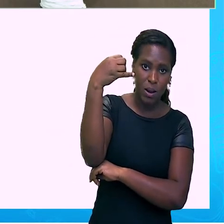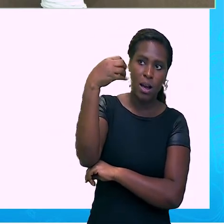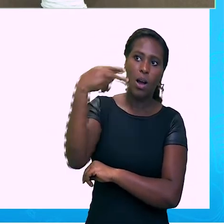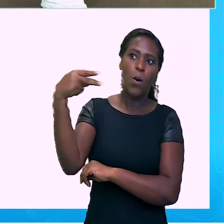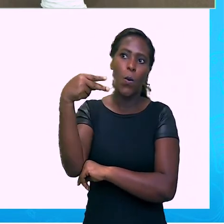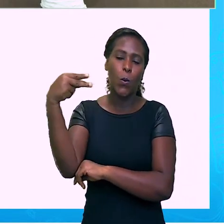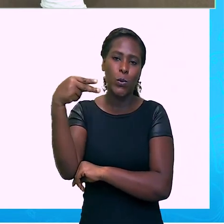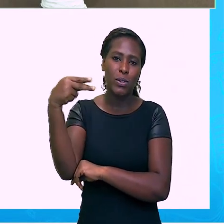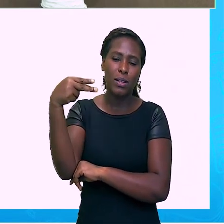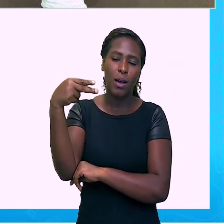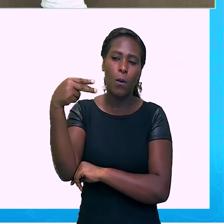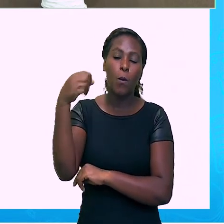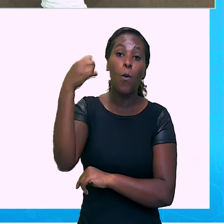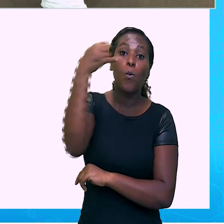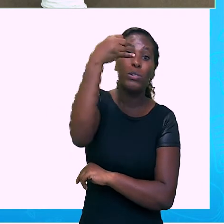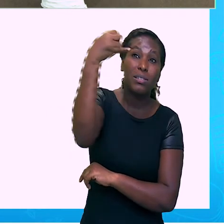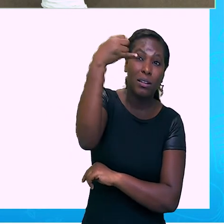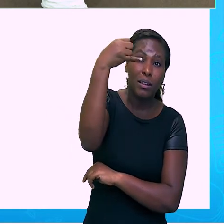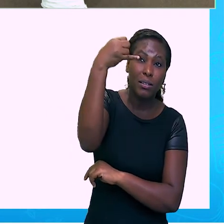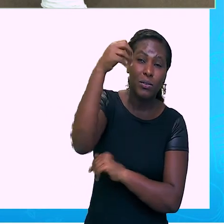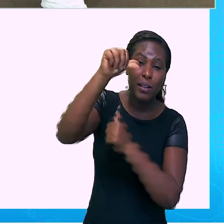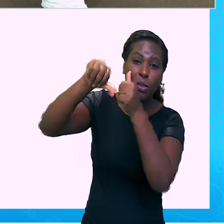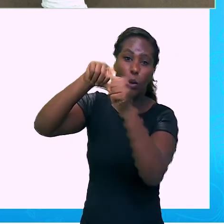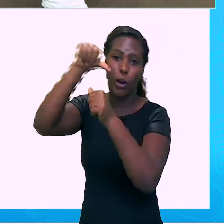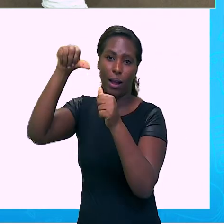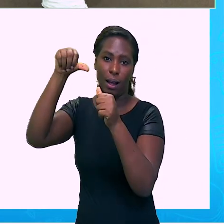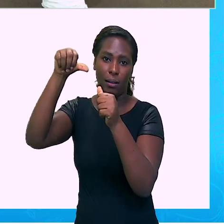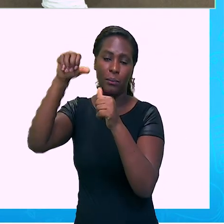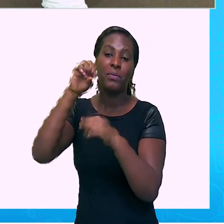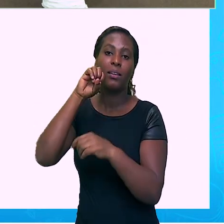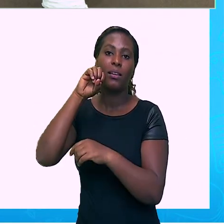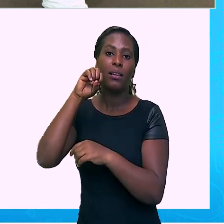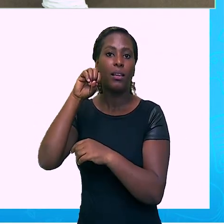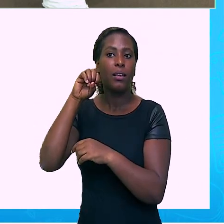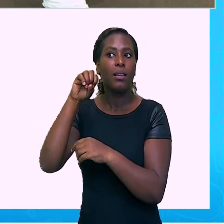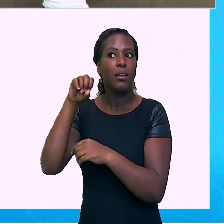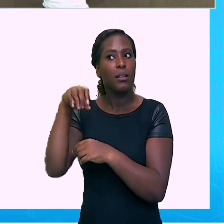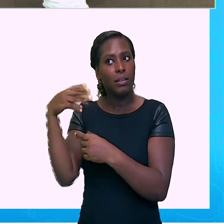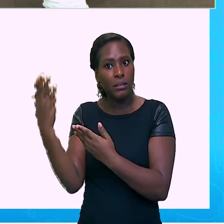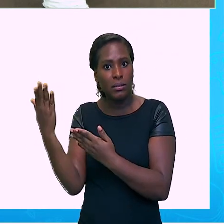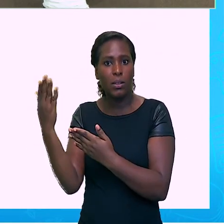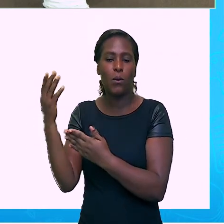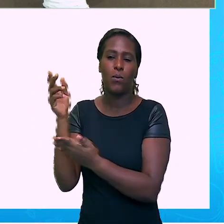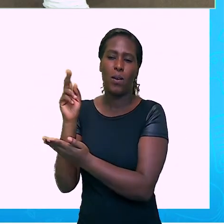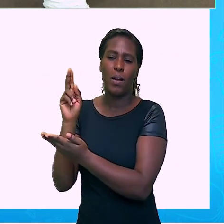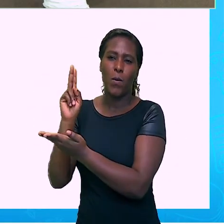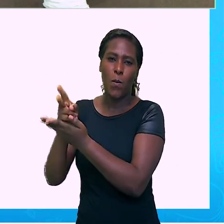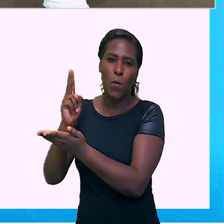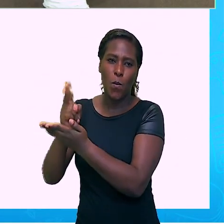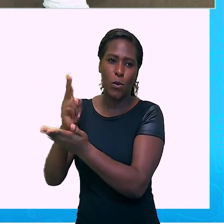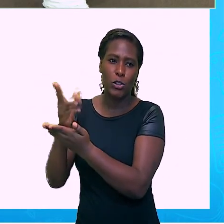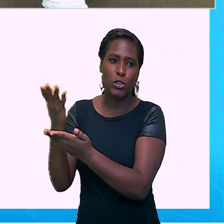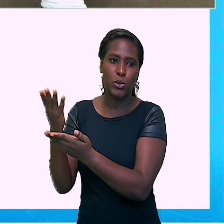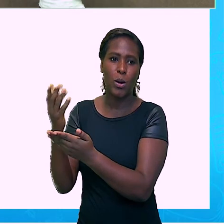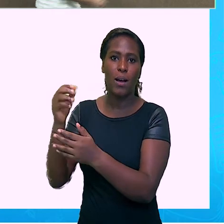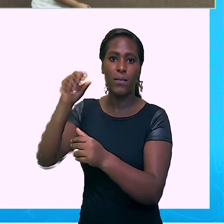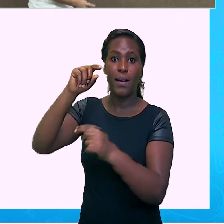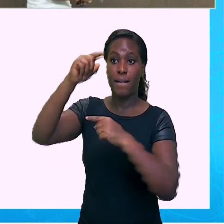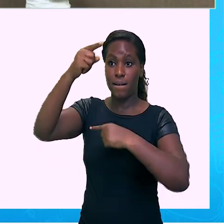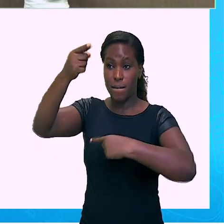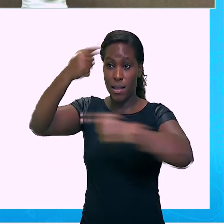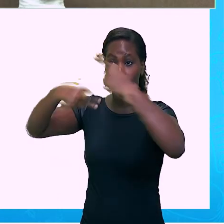sinal trocado. Então aqui eu tenho a base, elevado ao expoente negativo, eu vou inverter o número e